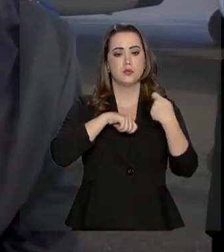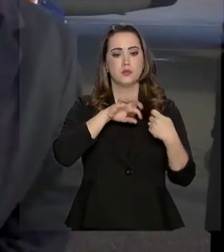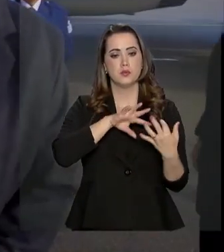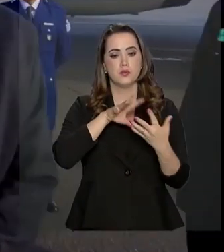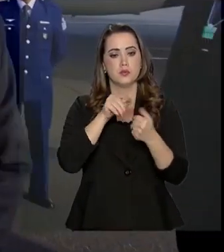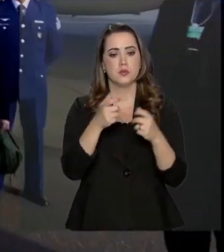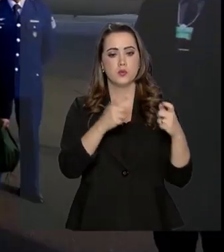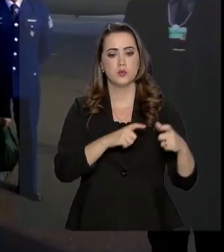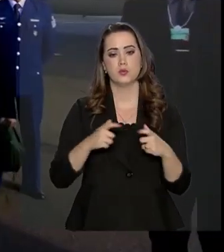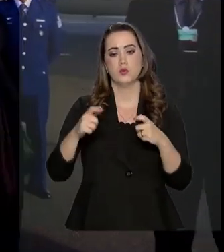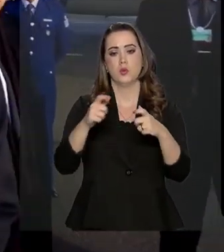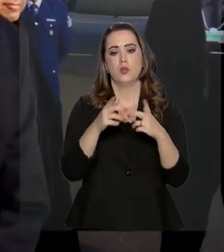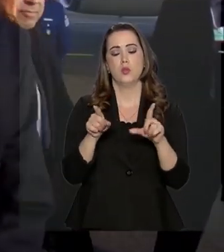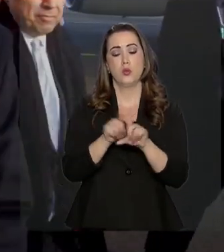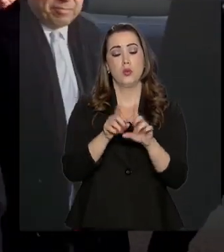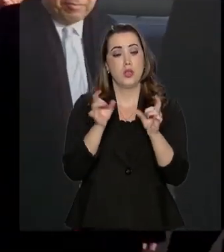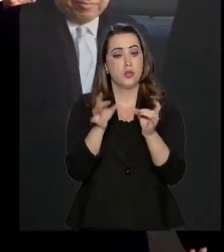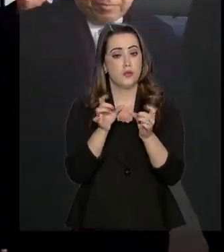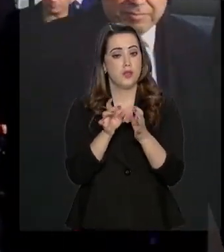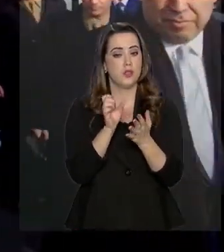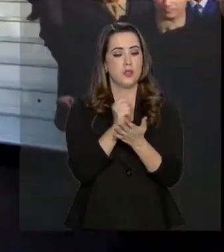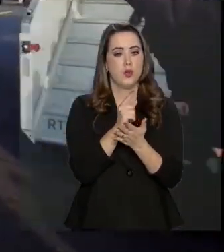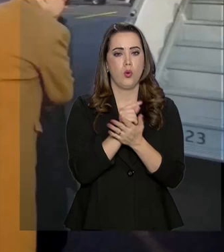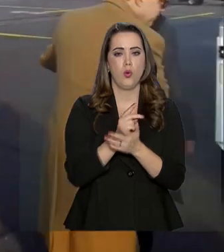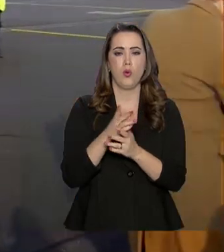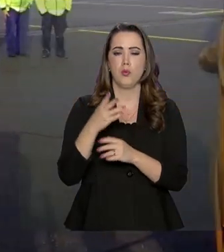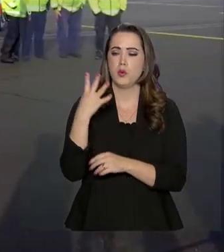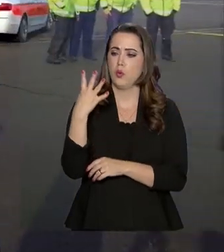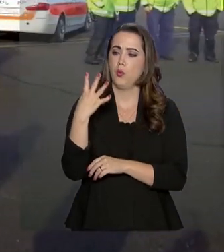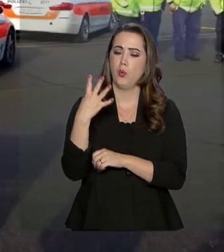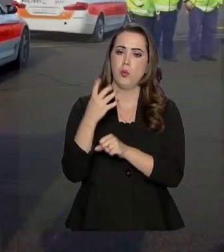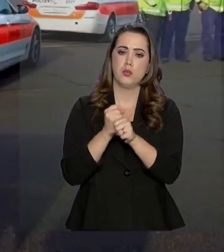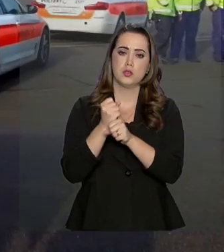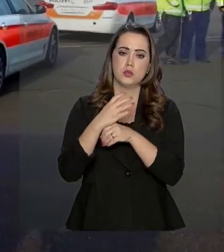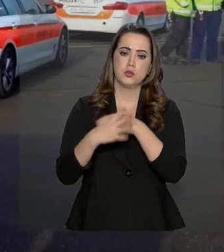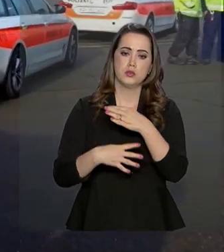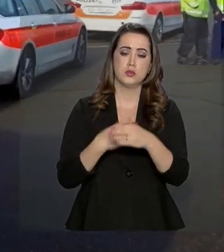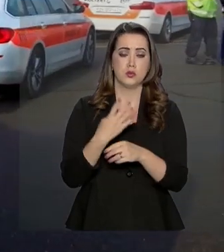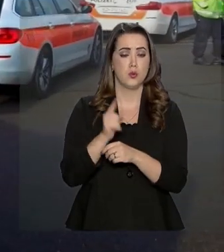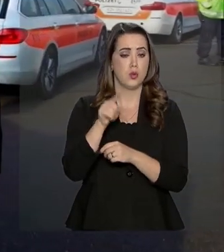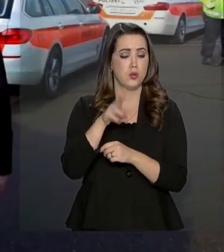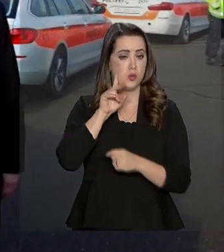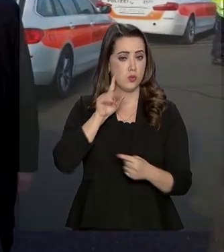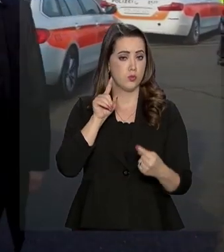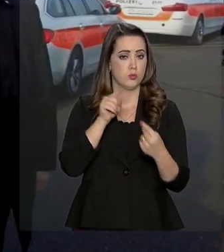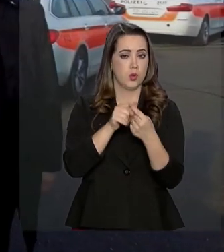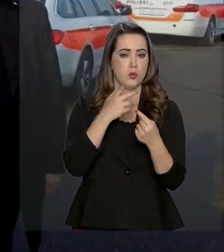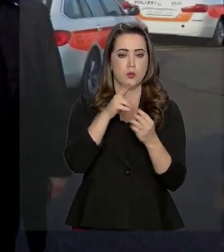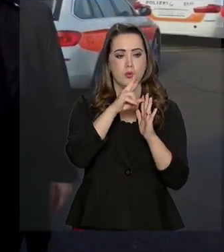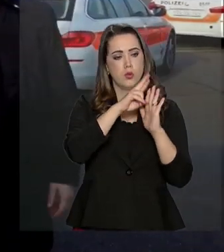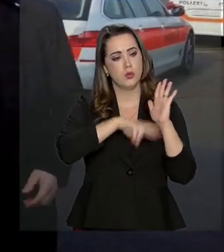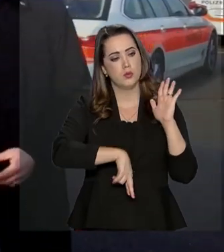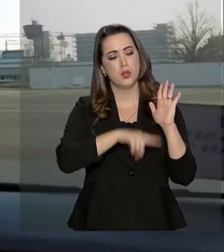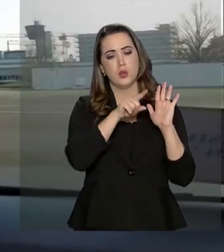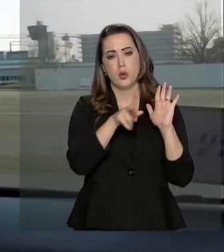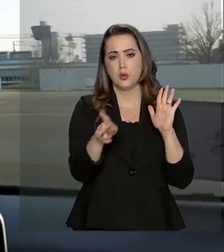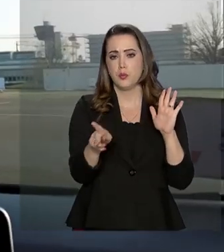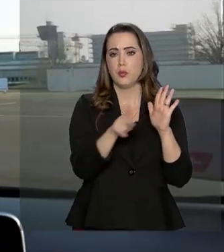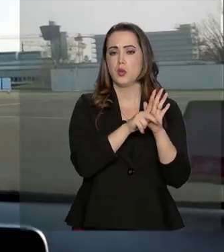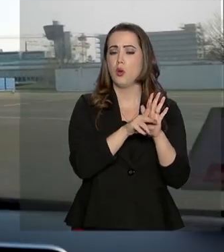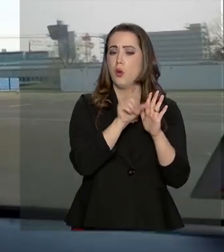em ambiente de negócios nos próximos quatro anos. A referência é o relatório Doing Business,